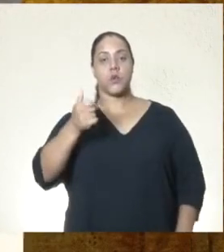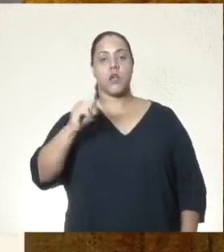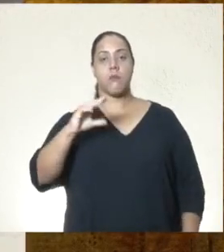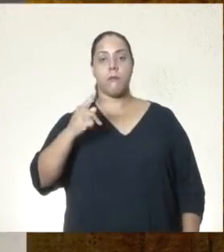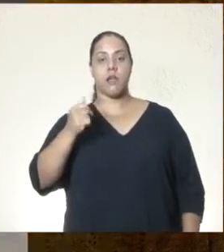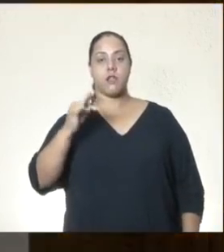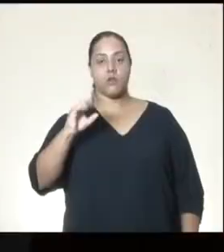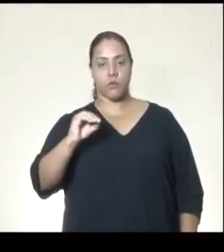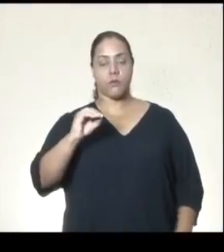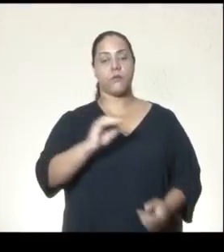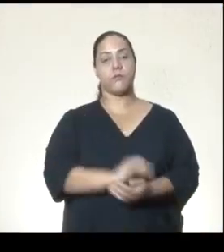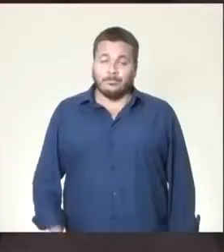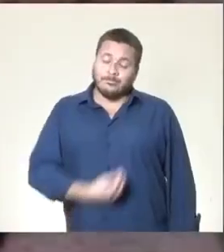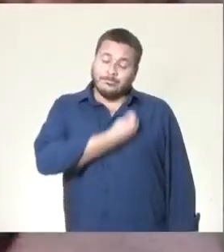Pato.